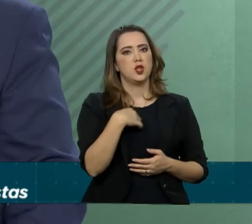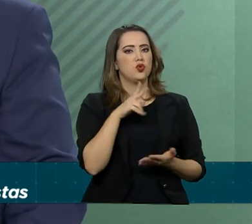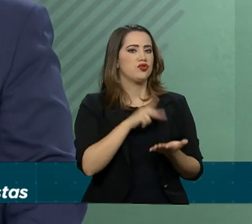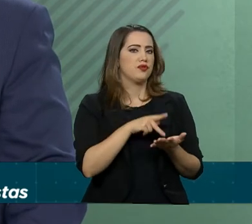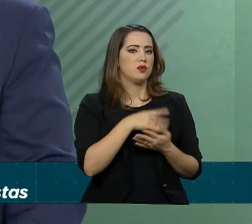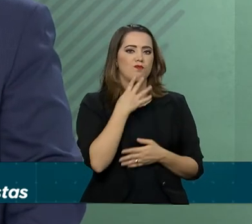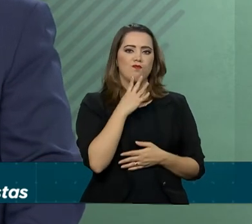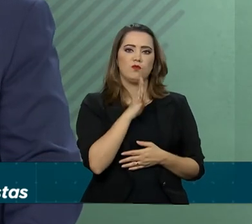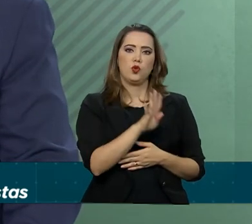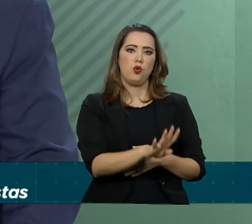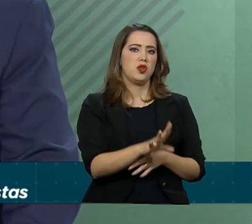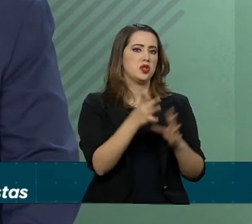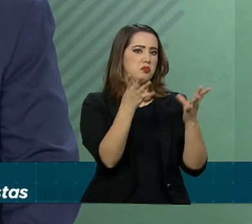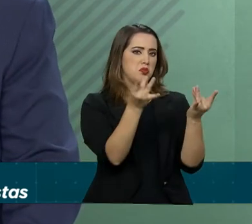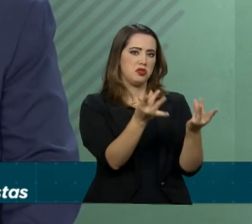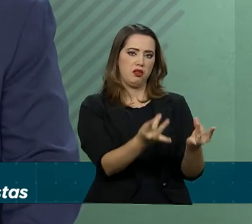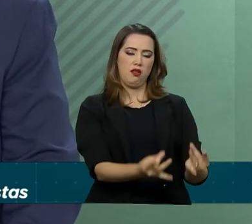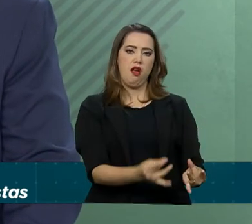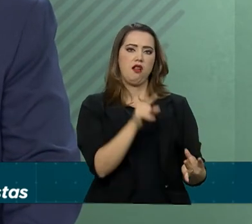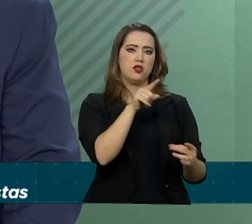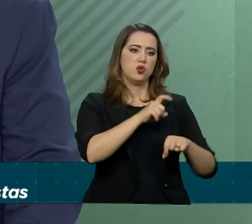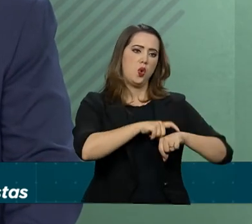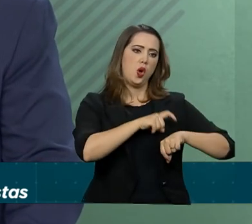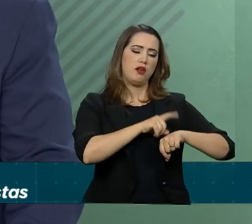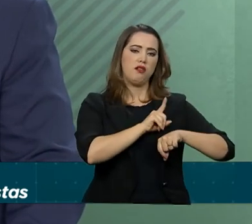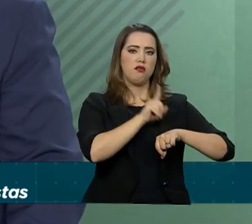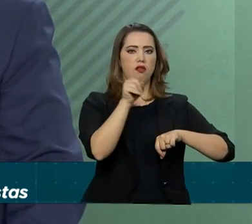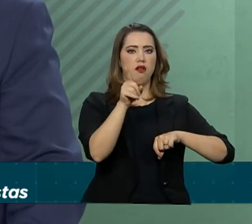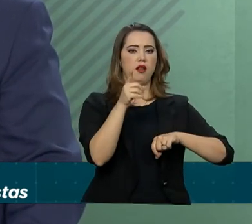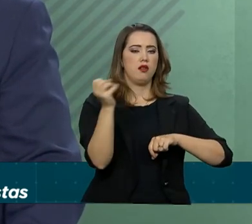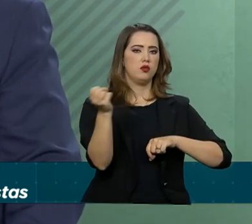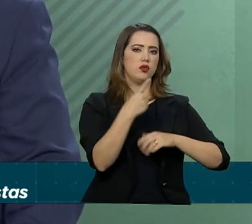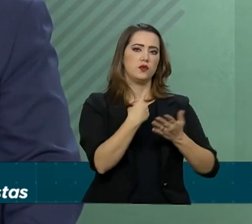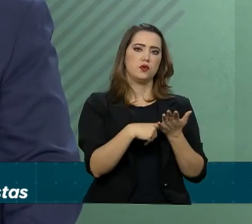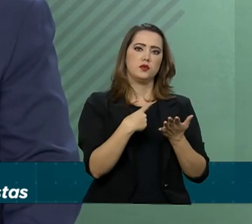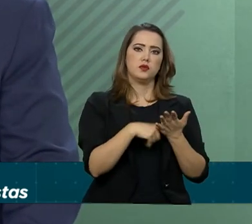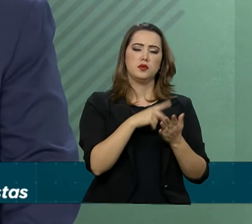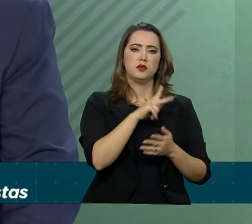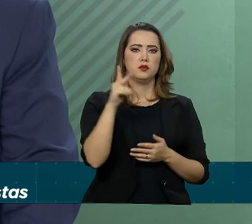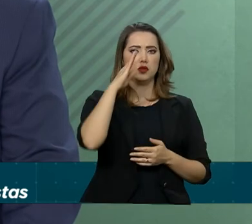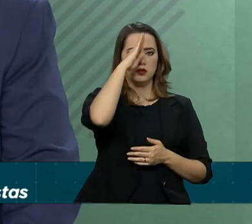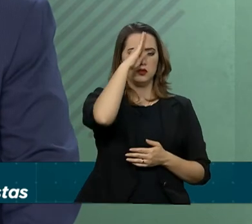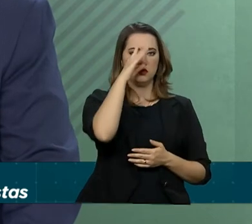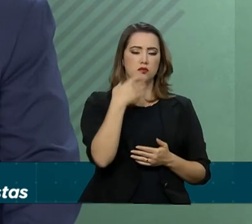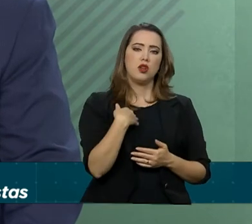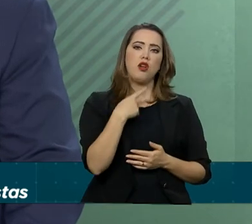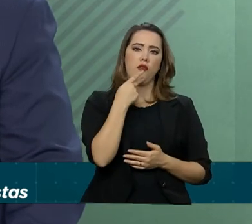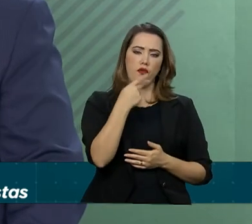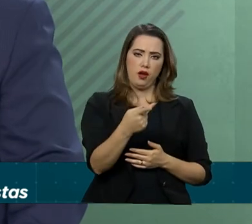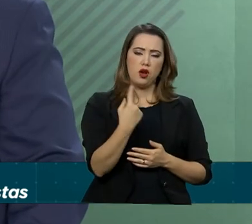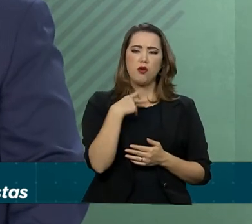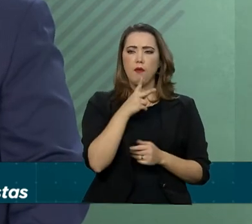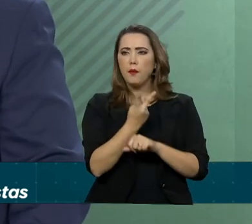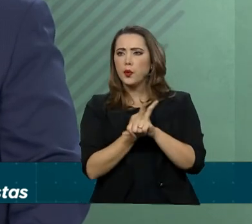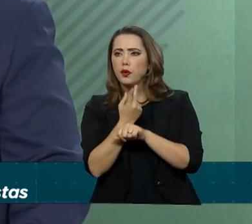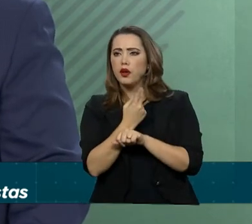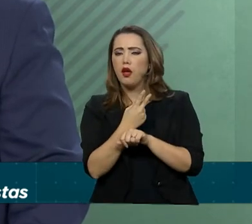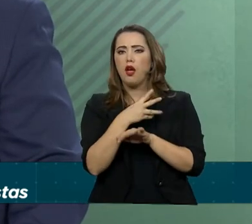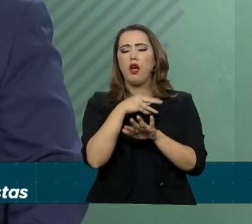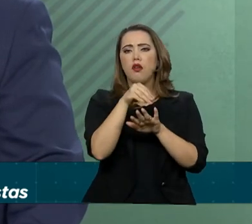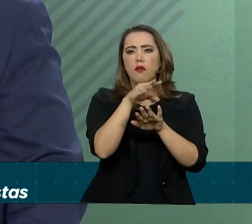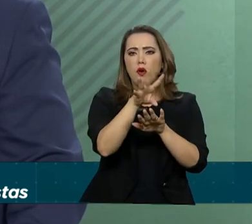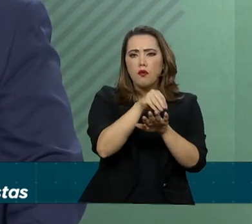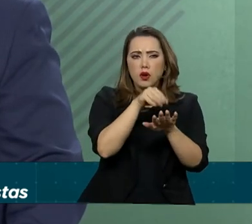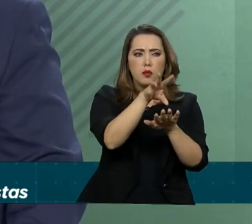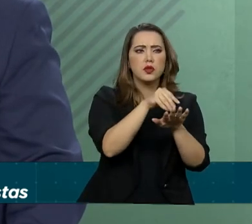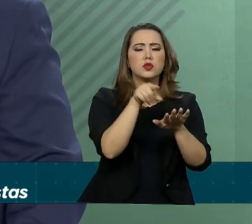desconheço as peculiaridades desse horário em relação ao novo agendamento do presidente. Comprometo-me a buscar a informação junto